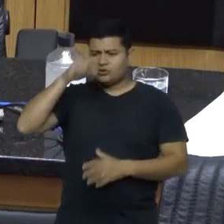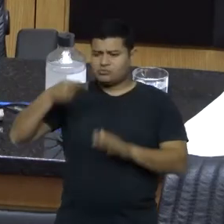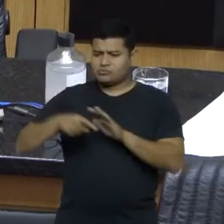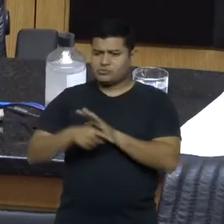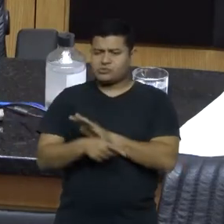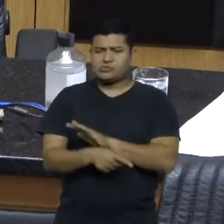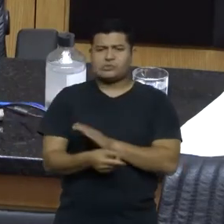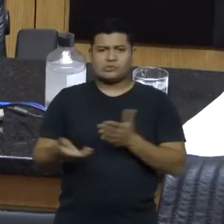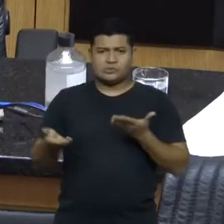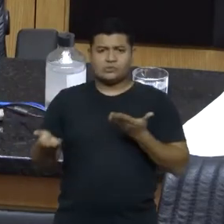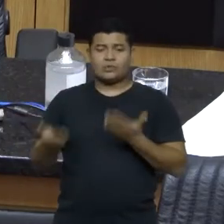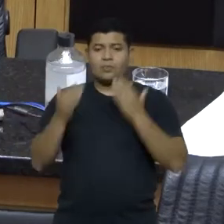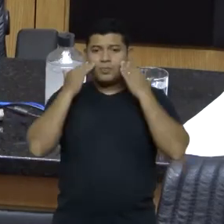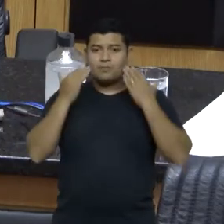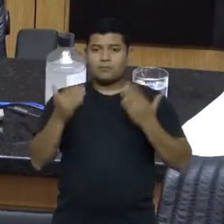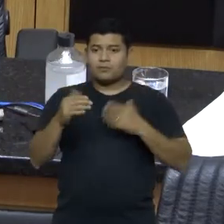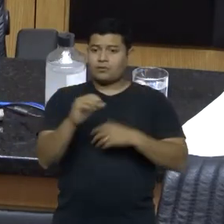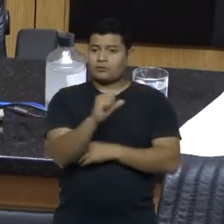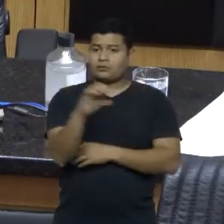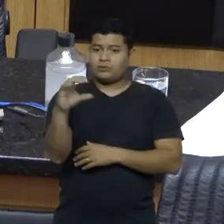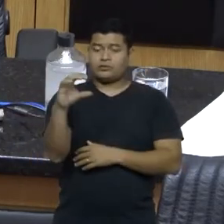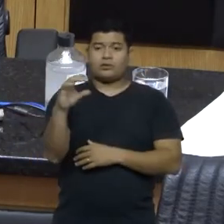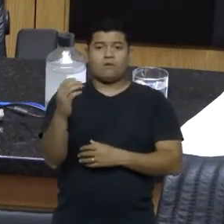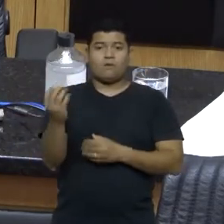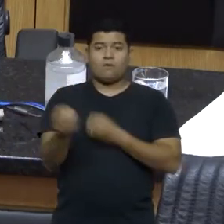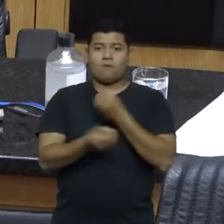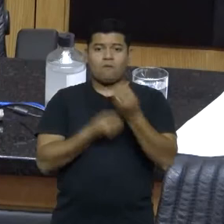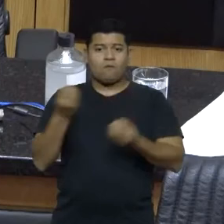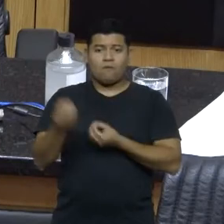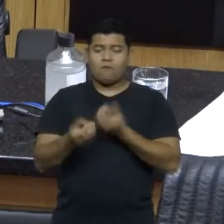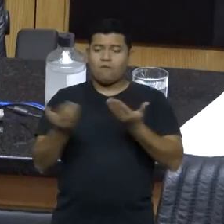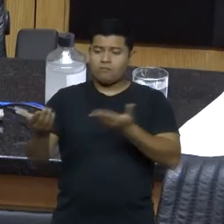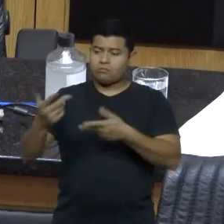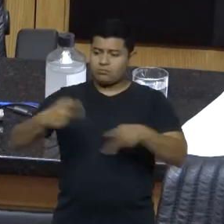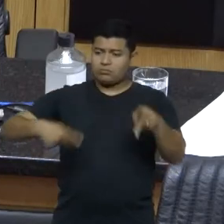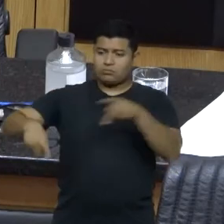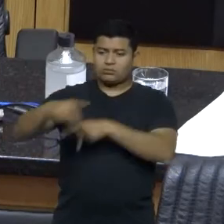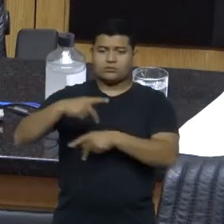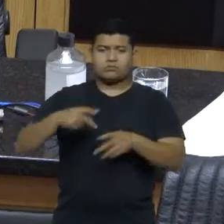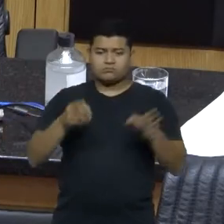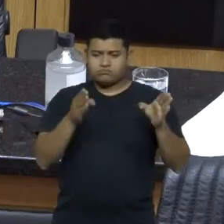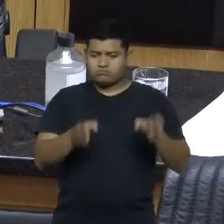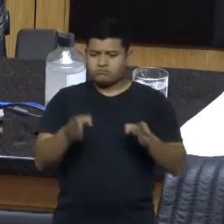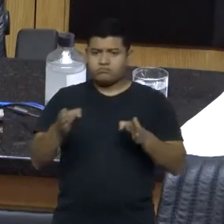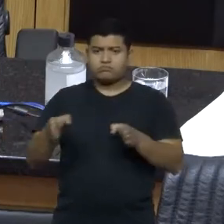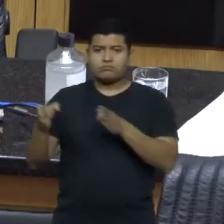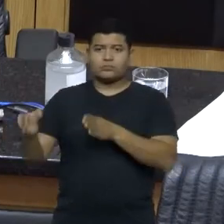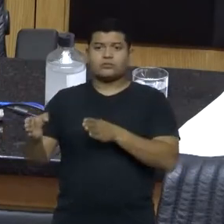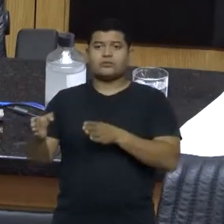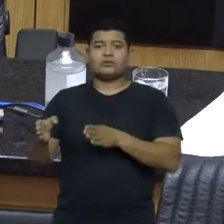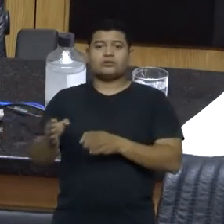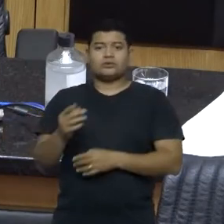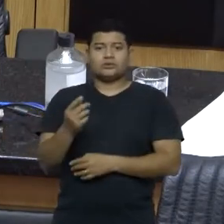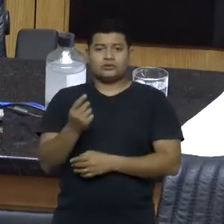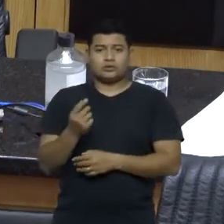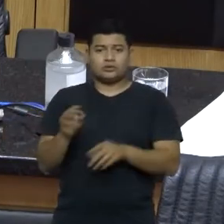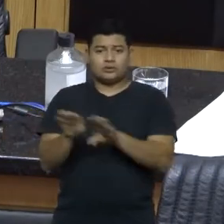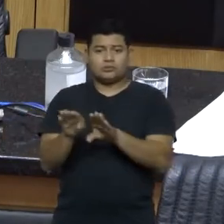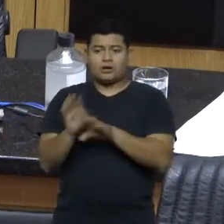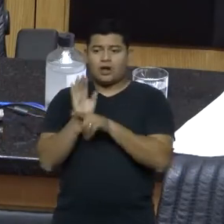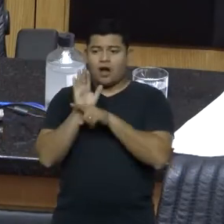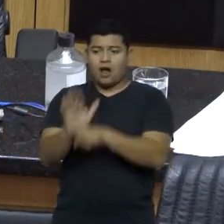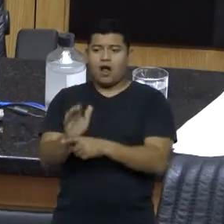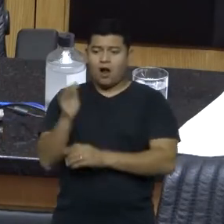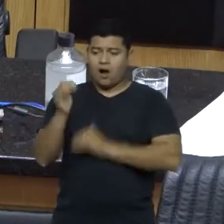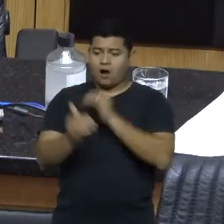mostra para Santa Catarina como é que é um povo realmente ordeiro, povo que contribui para o desenvolvimento de Santa